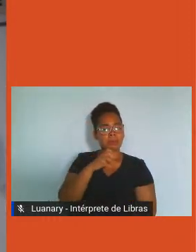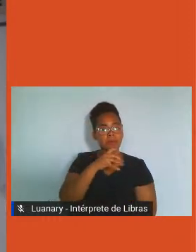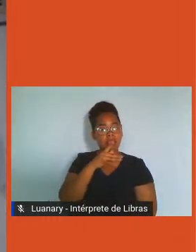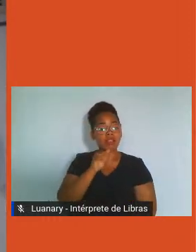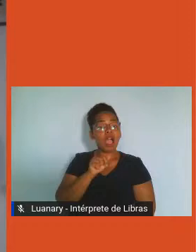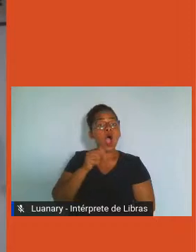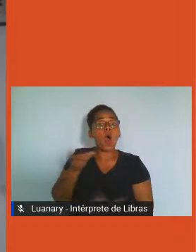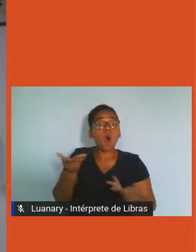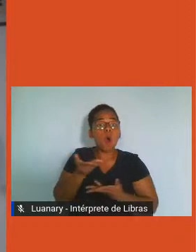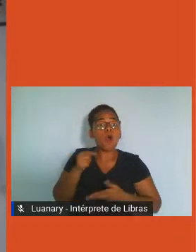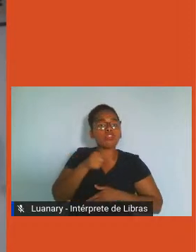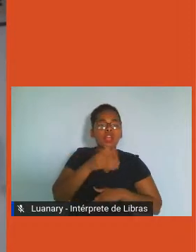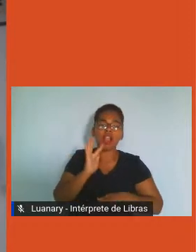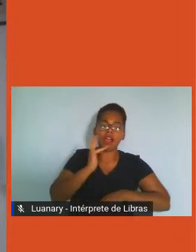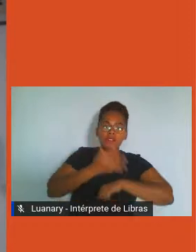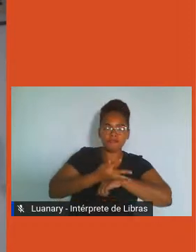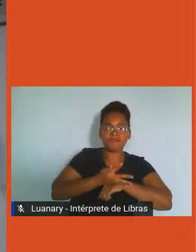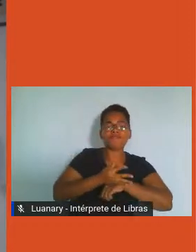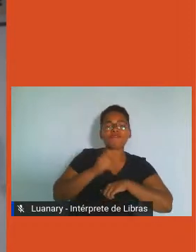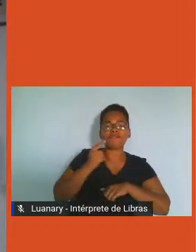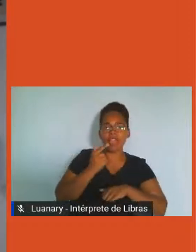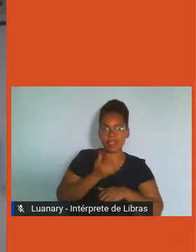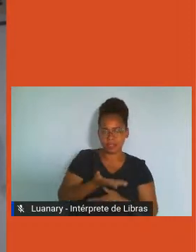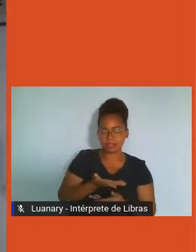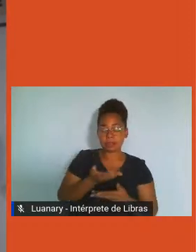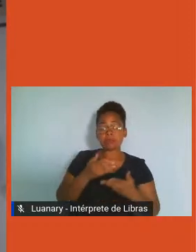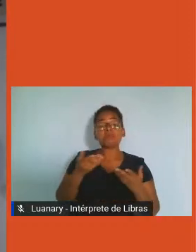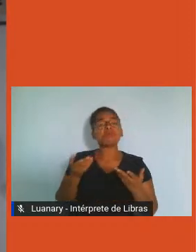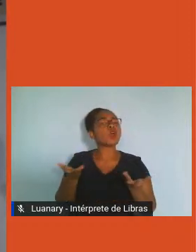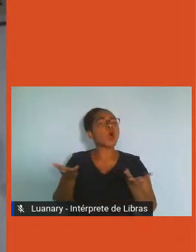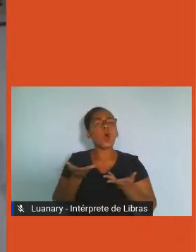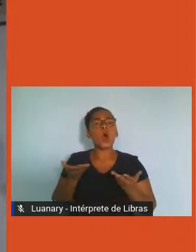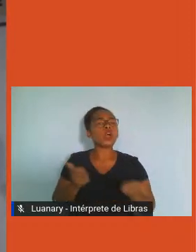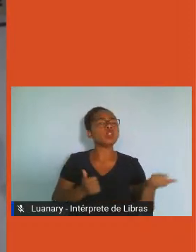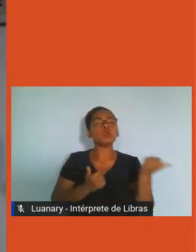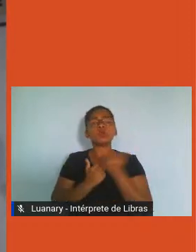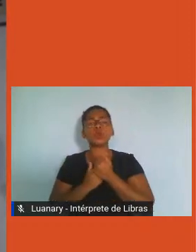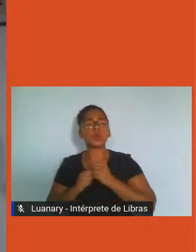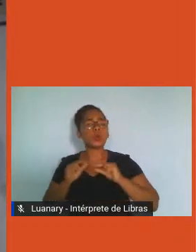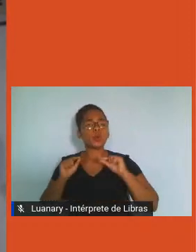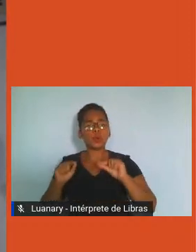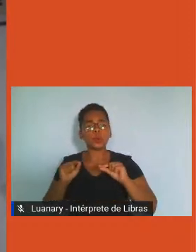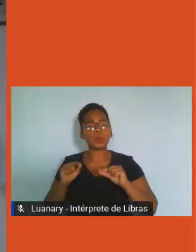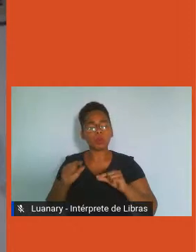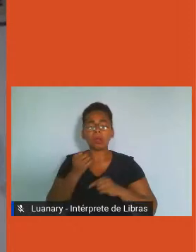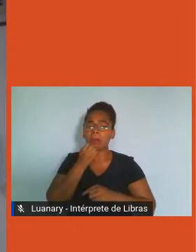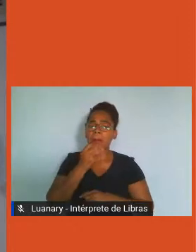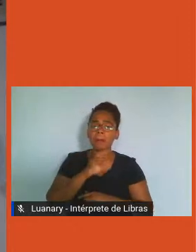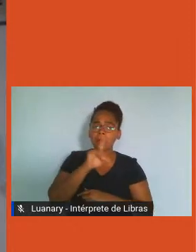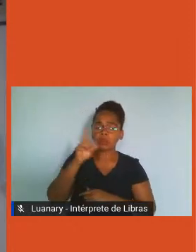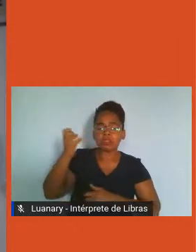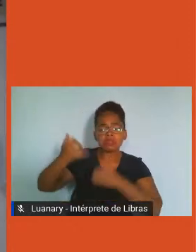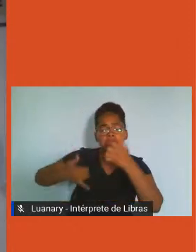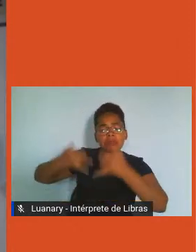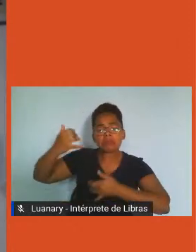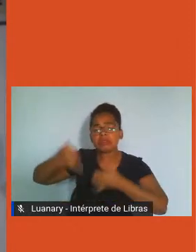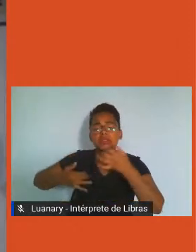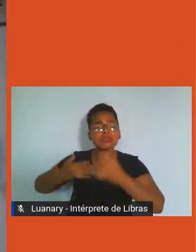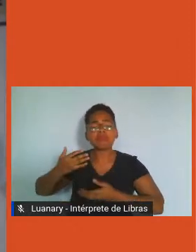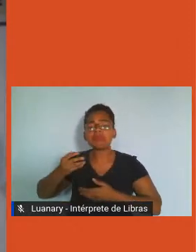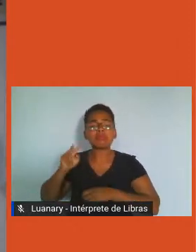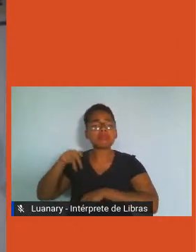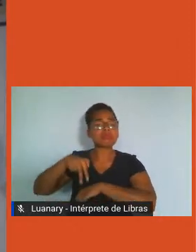férias. Então, em seu lugar, para dar o seu bom dia e nos explicar como será feita a mediação das perguntas,